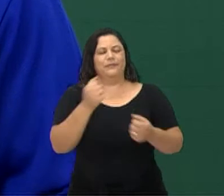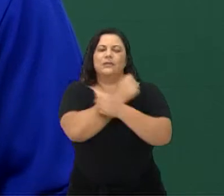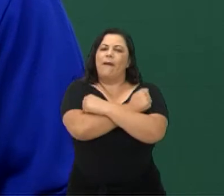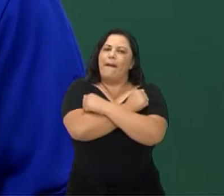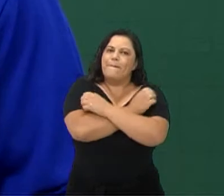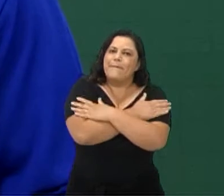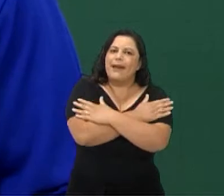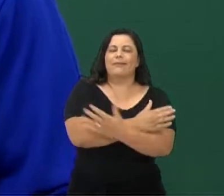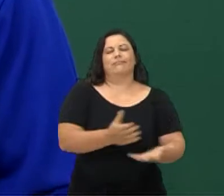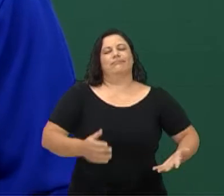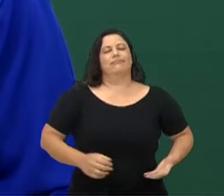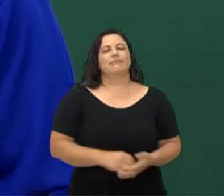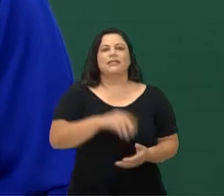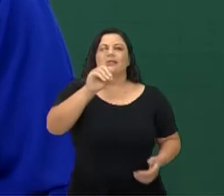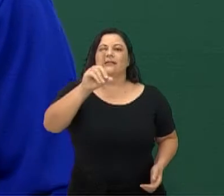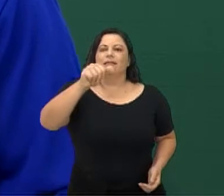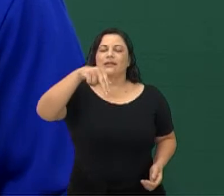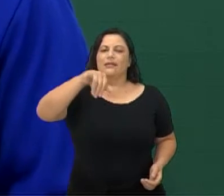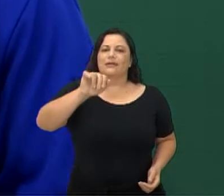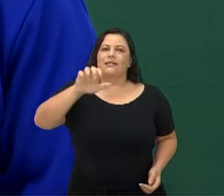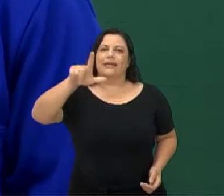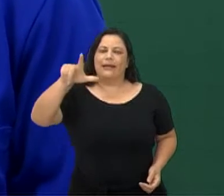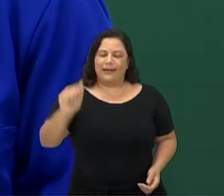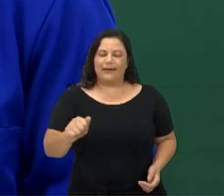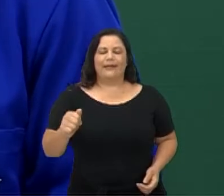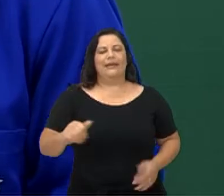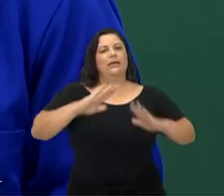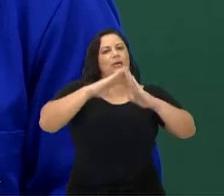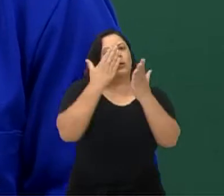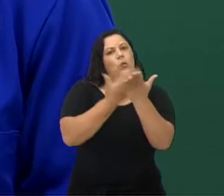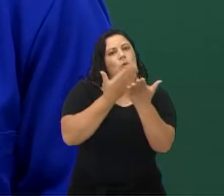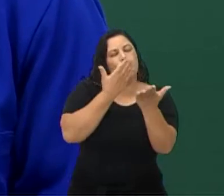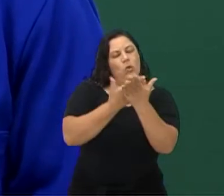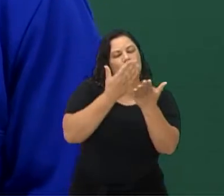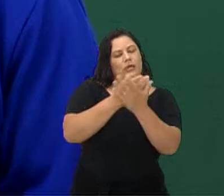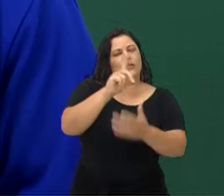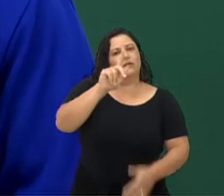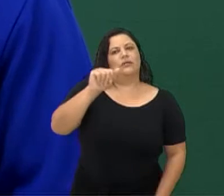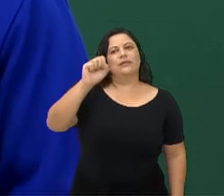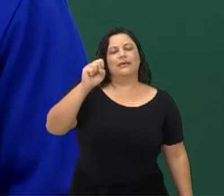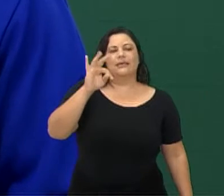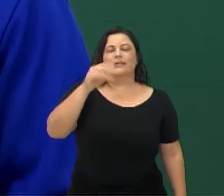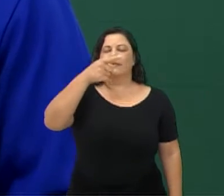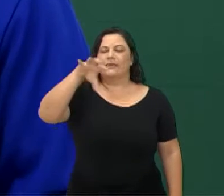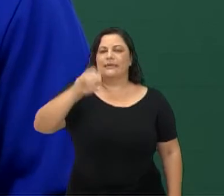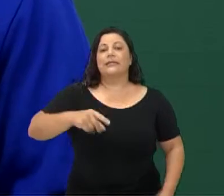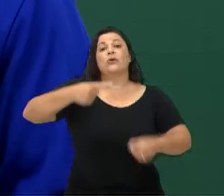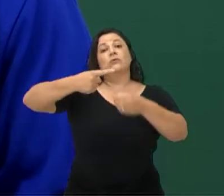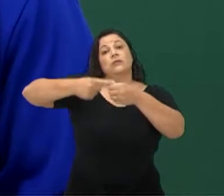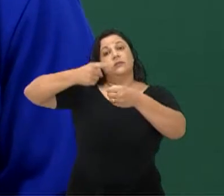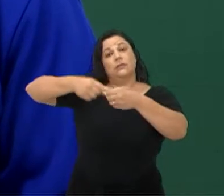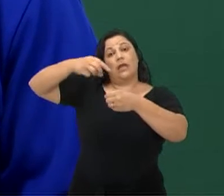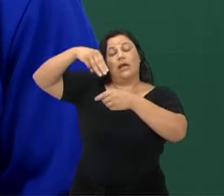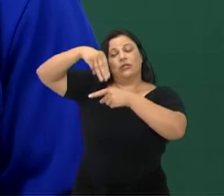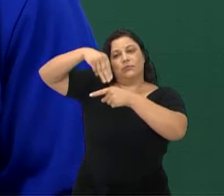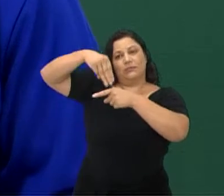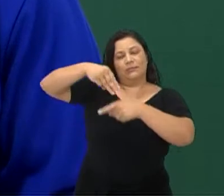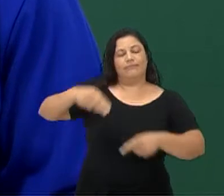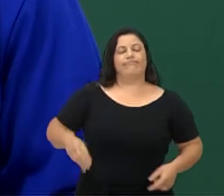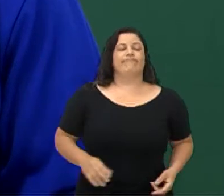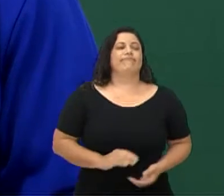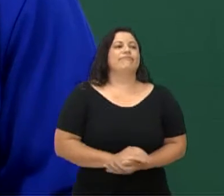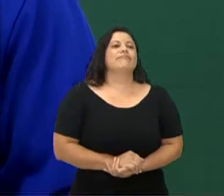E a Daniela estuda no Colégio Estadual Gastão Vidigal e mora em Maringá. E temos também aqui